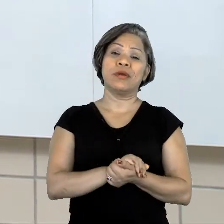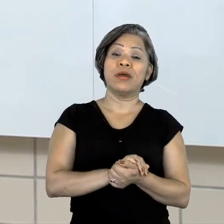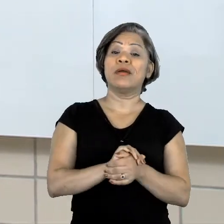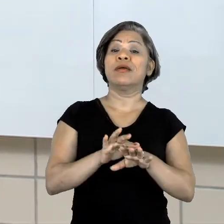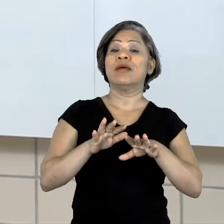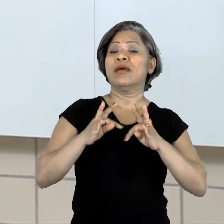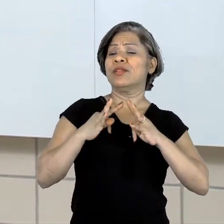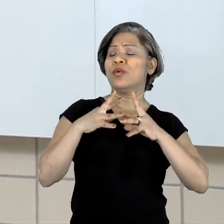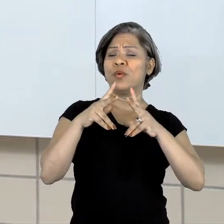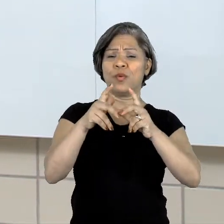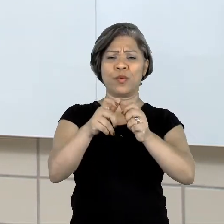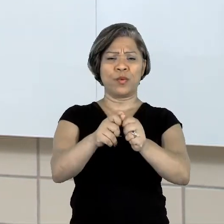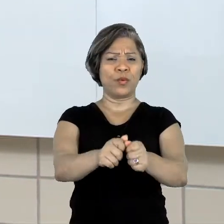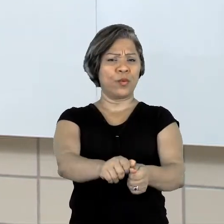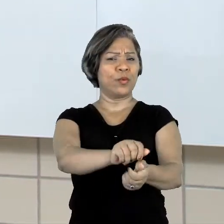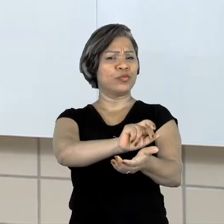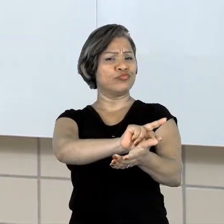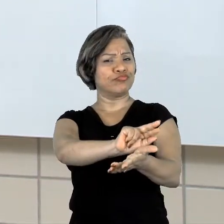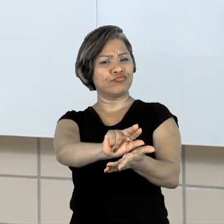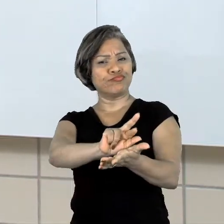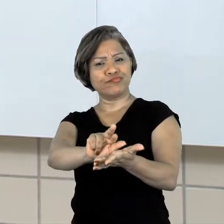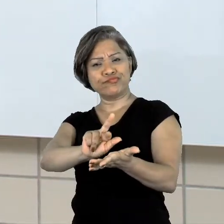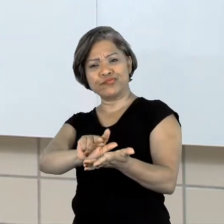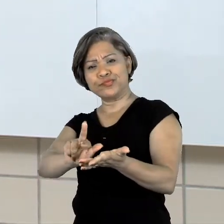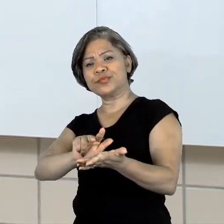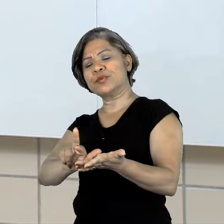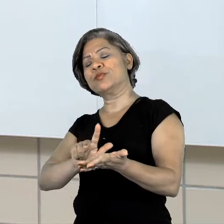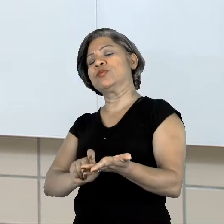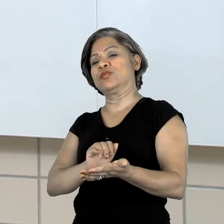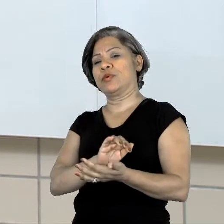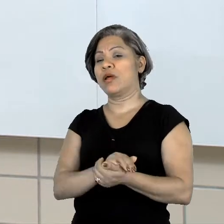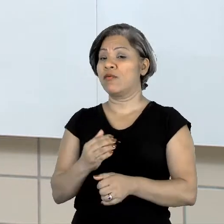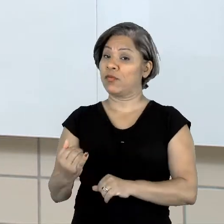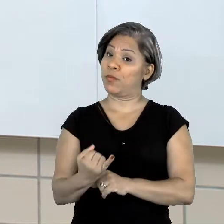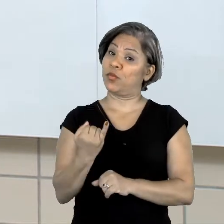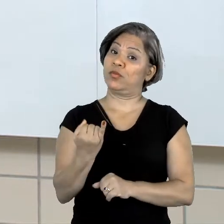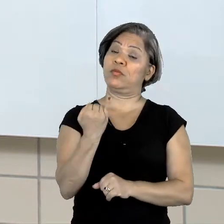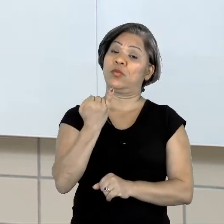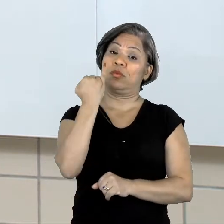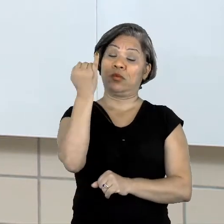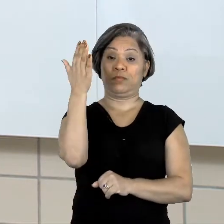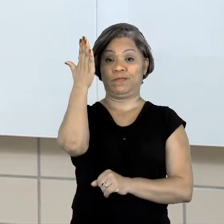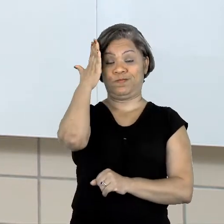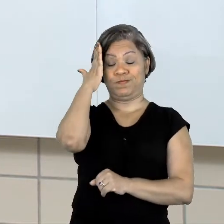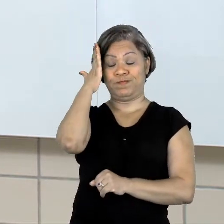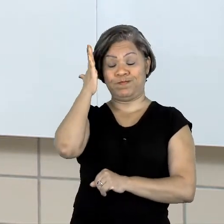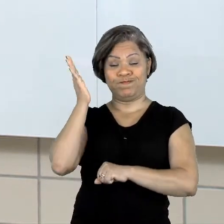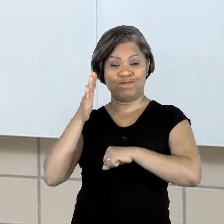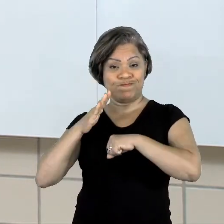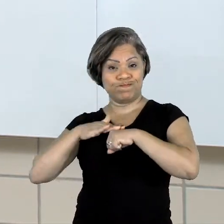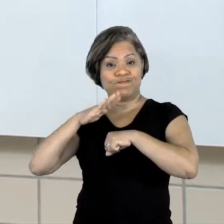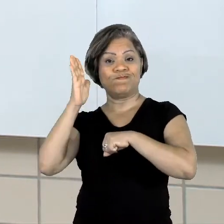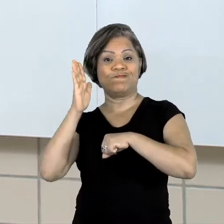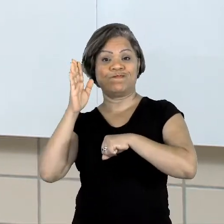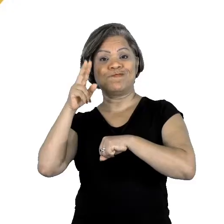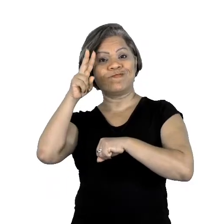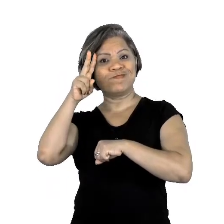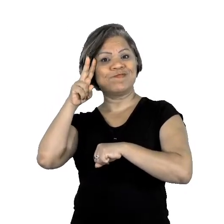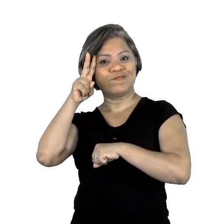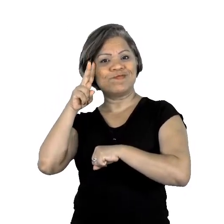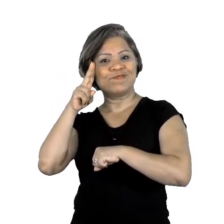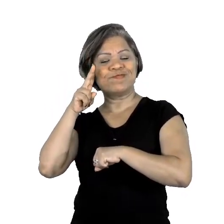todos esses recursos gráficos é importantíssimo para podermos entender melhor uma história em quadrinho.